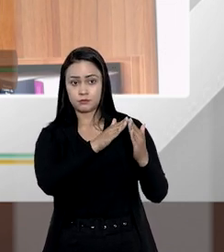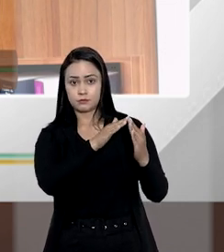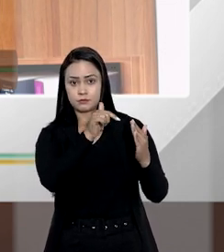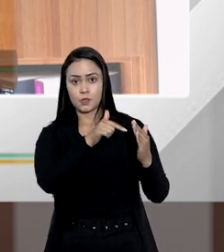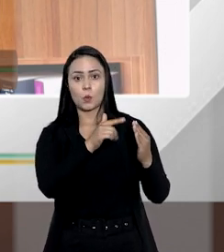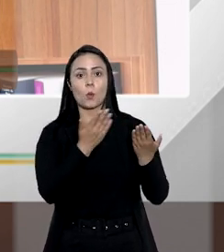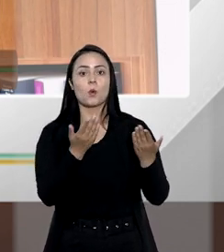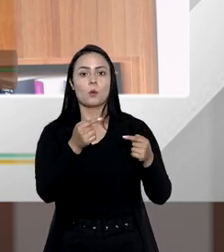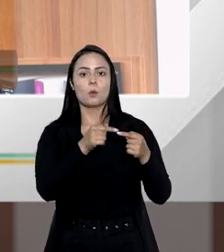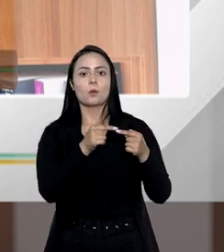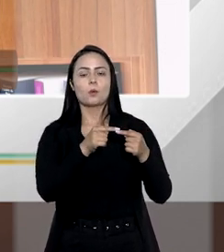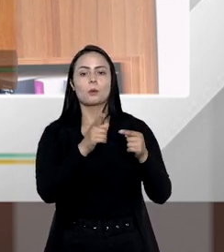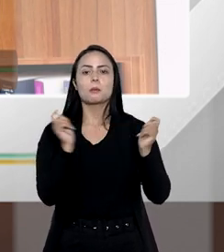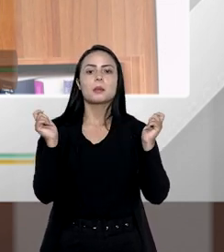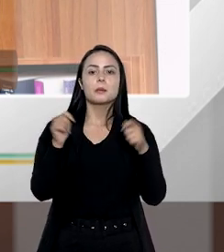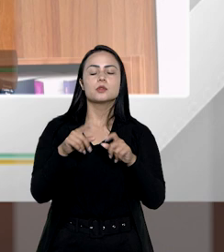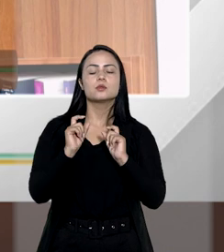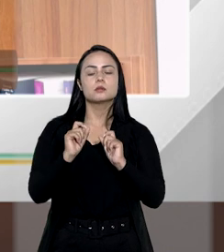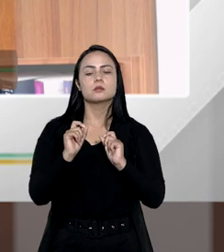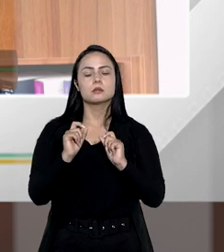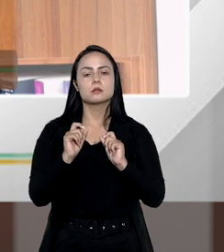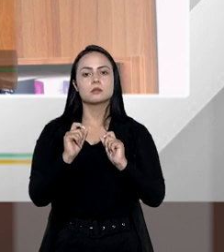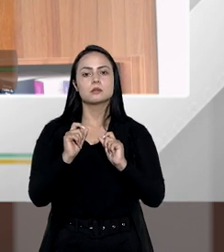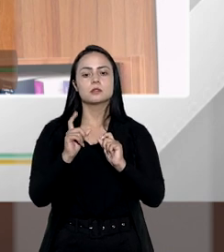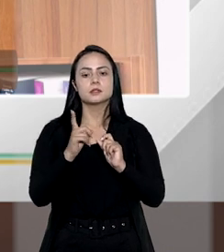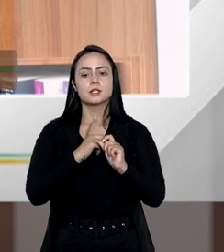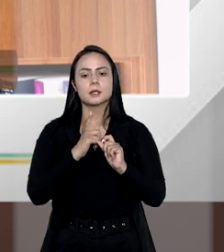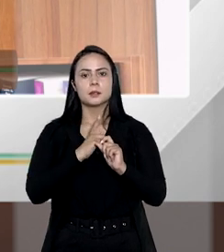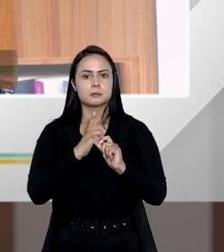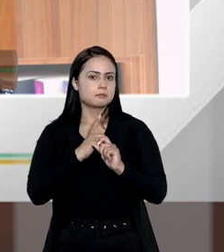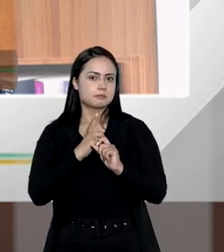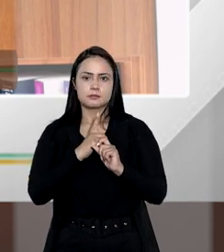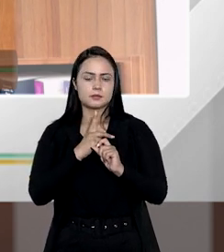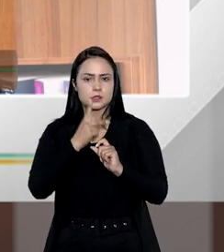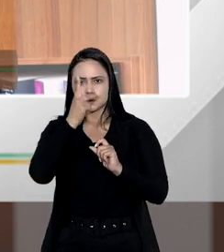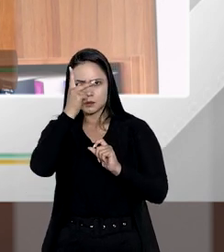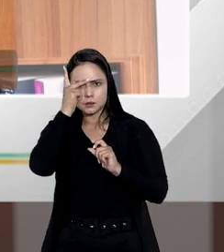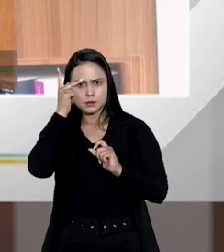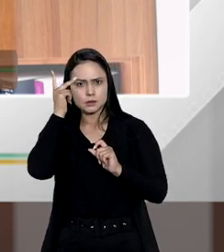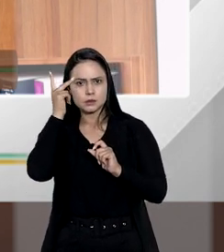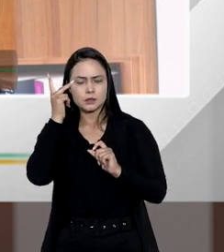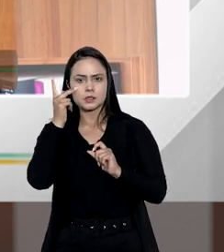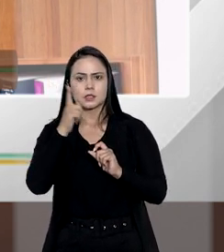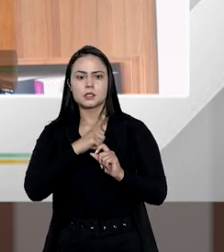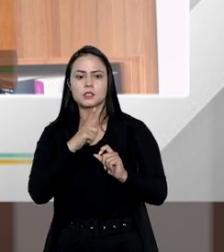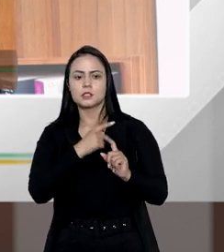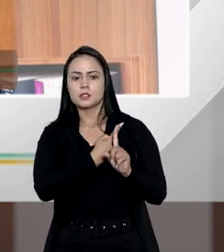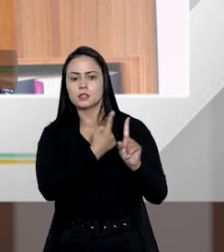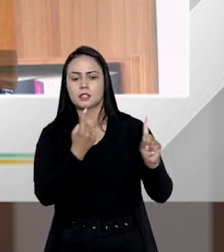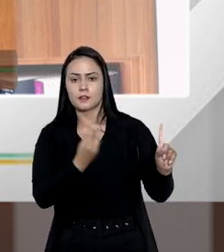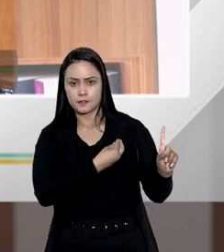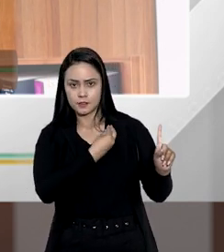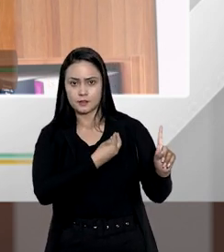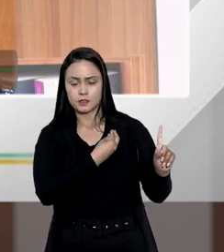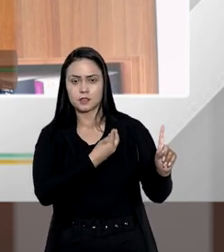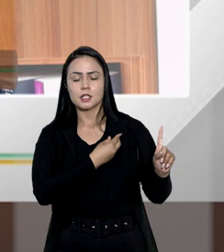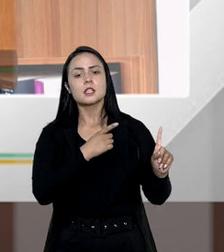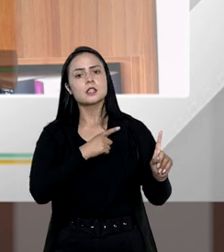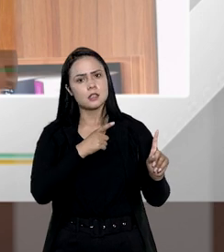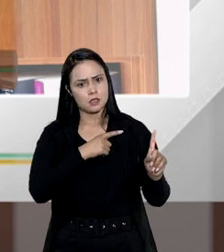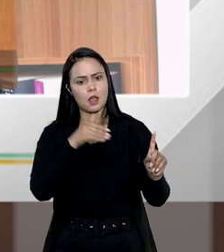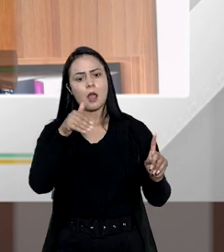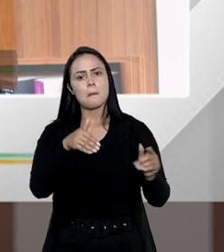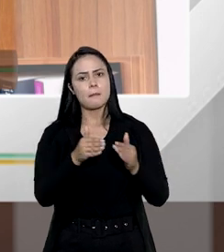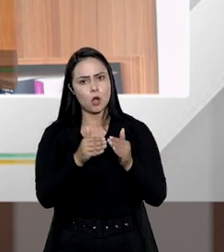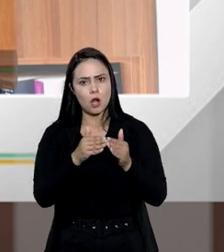qual é o sentido dele? É permitir que o viúvo ou a viúva tenha condições de morar na casa